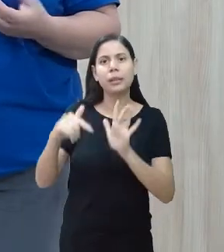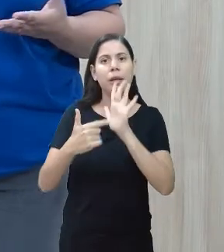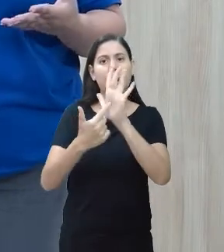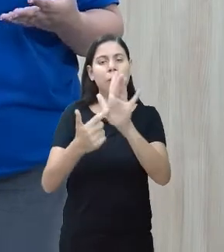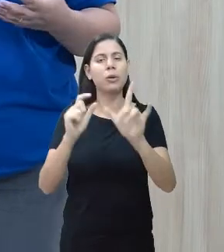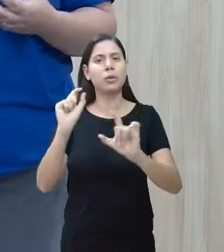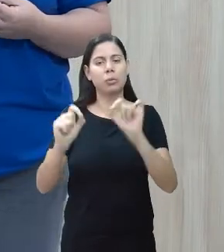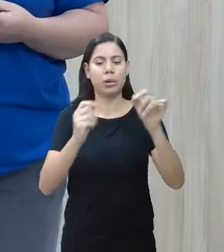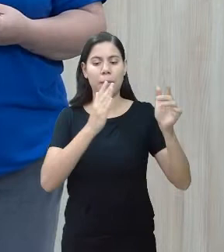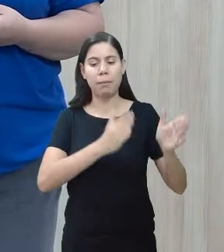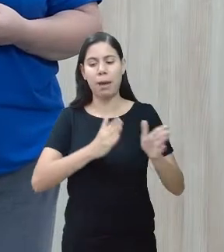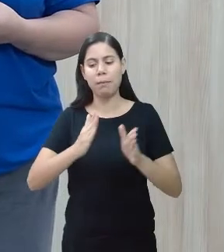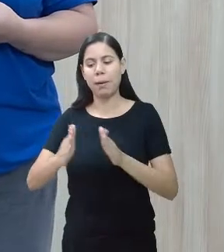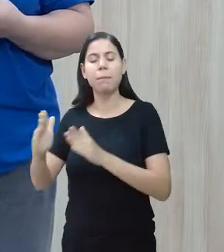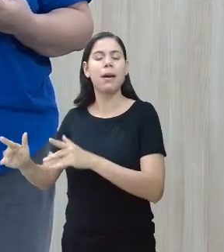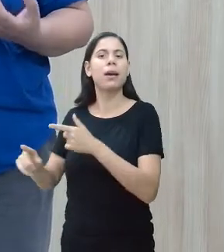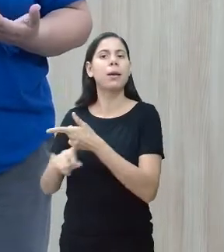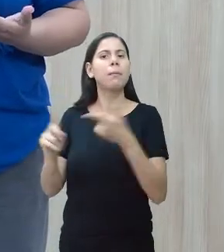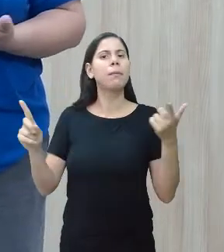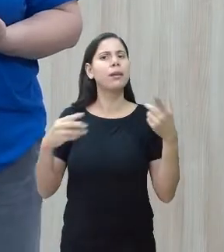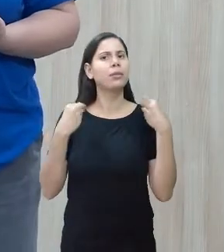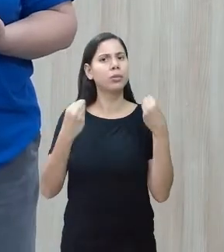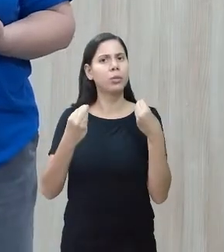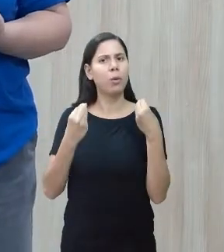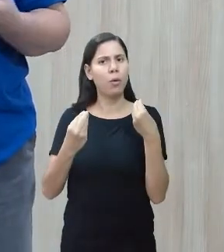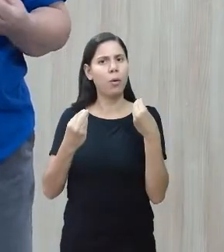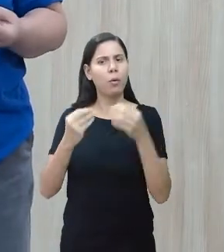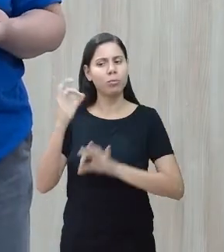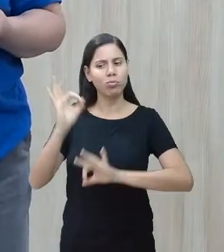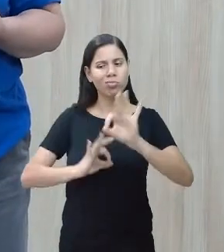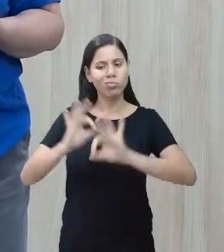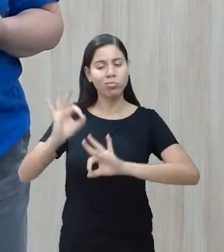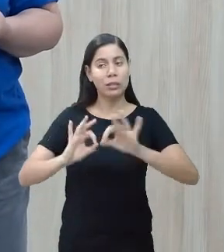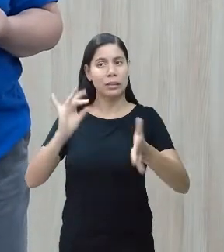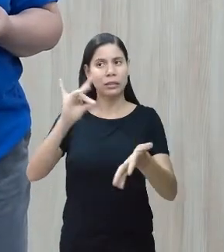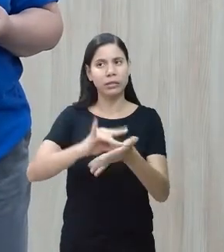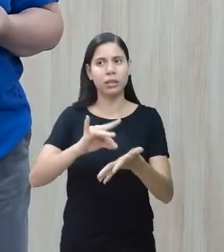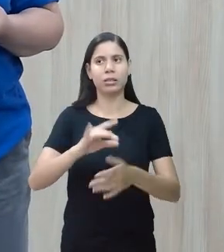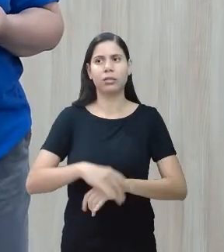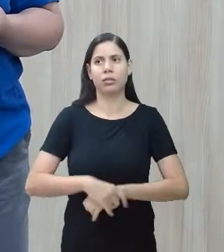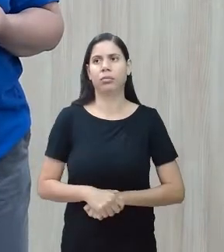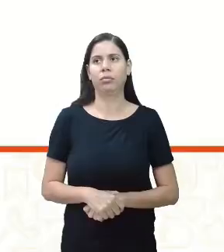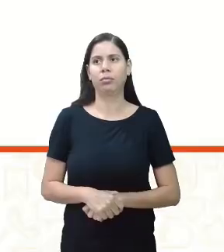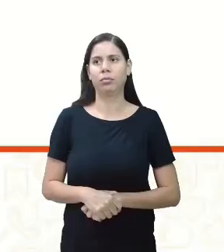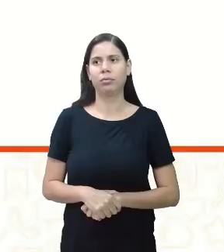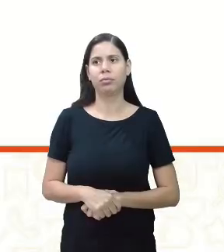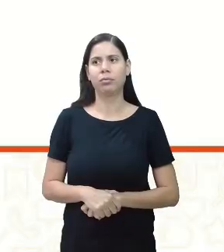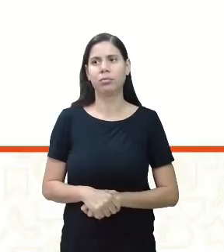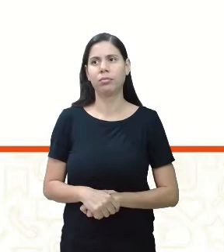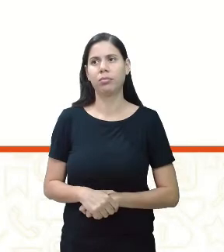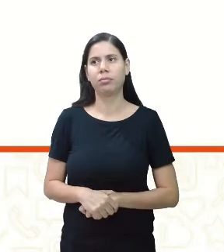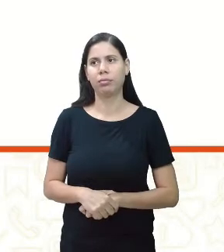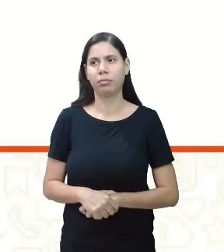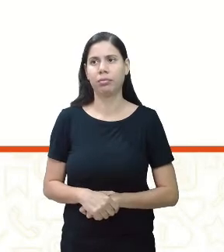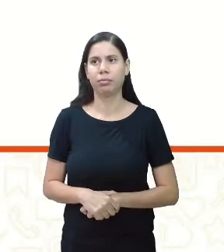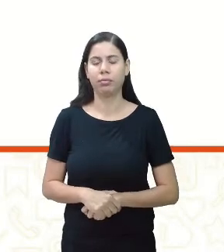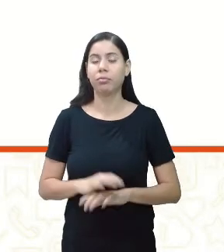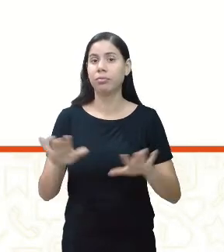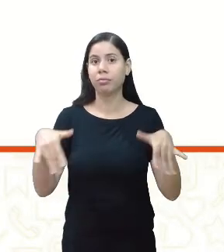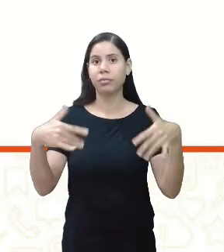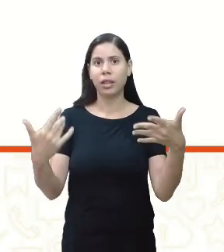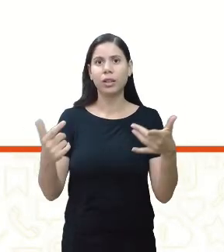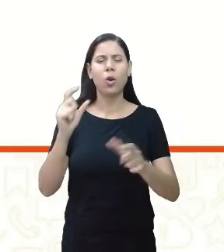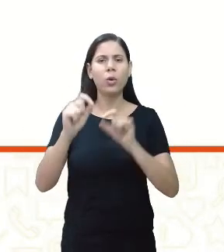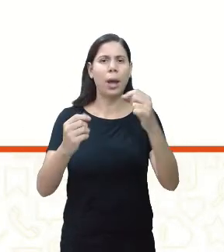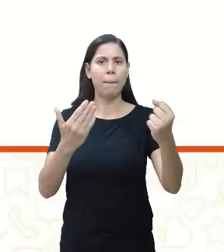processo, mas como seria essa prancha de fato? Bom, são